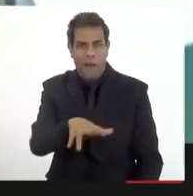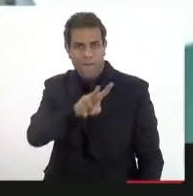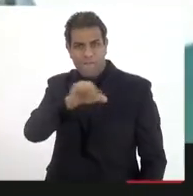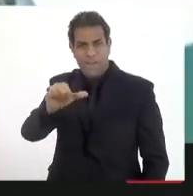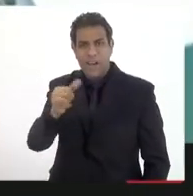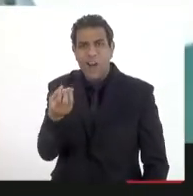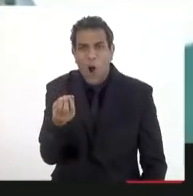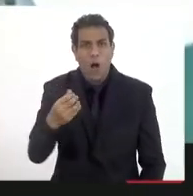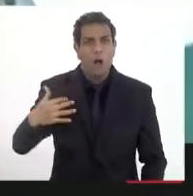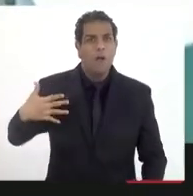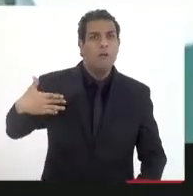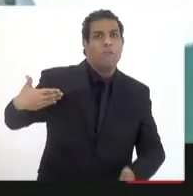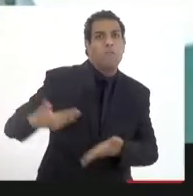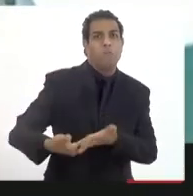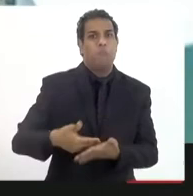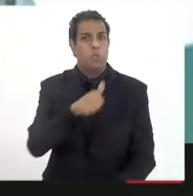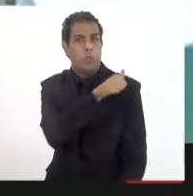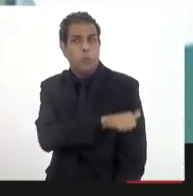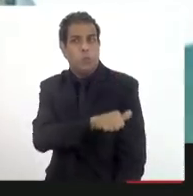na frente.